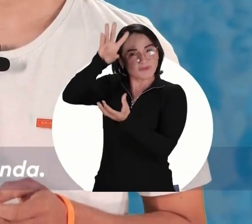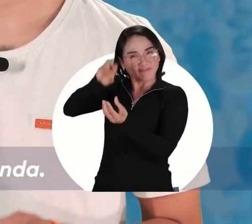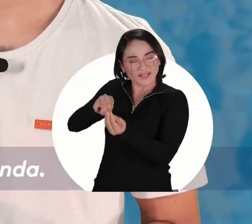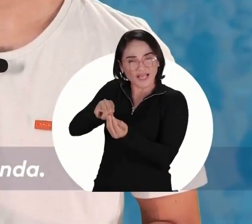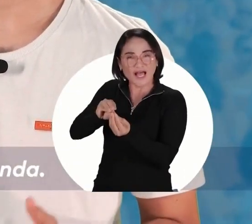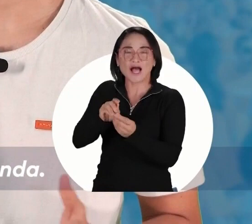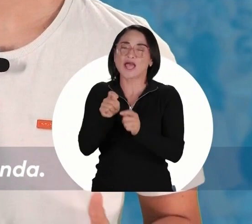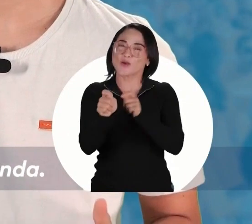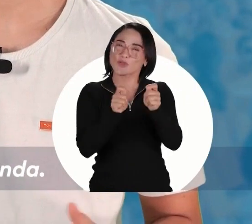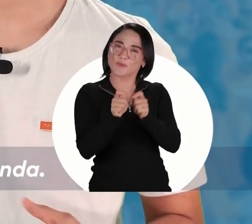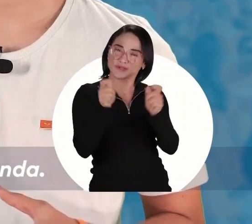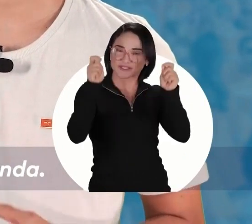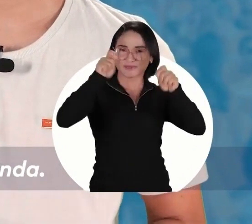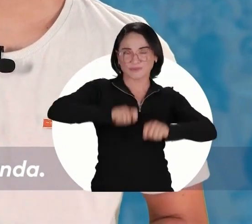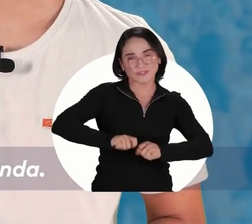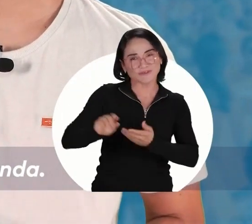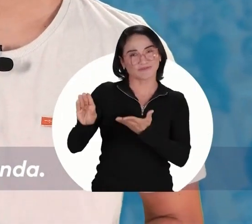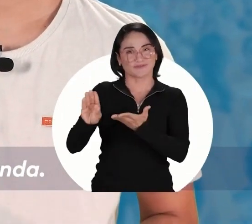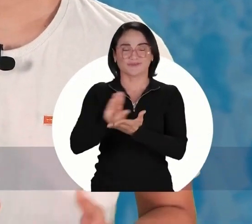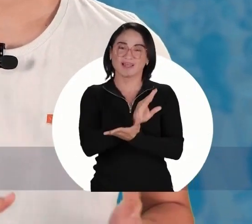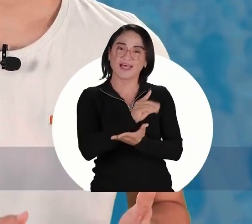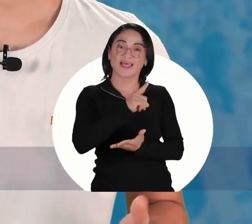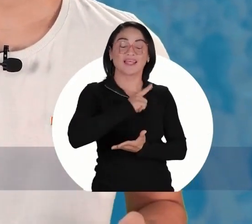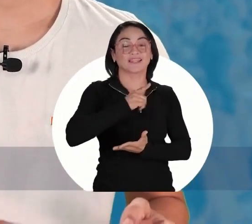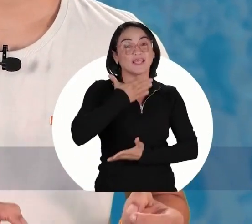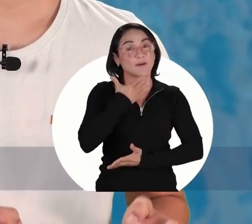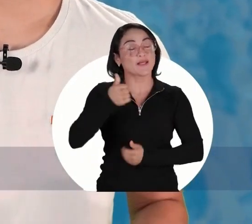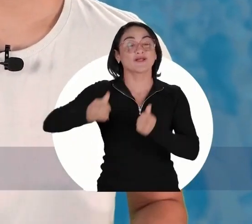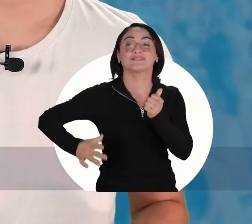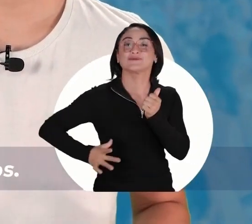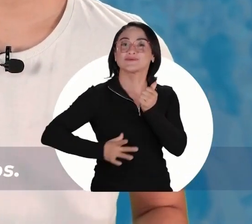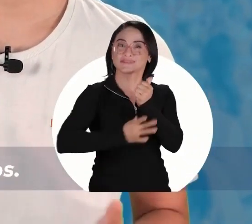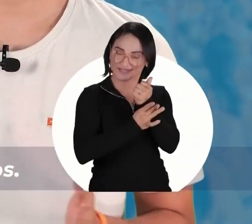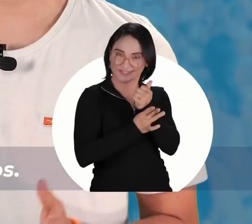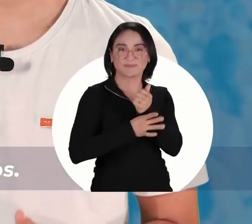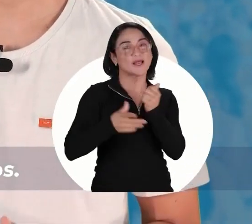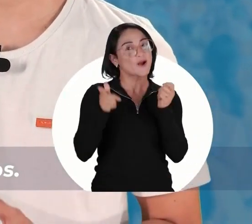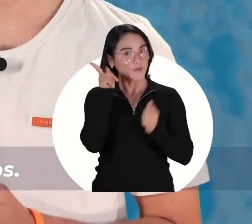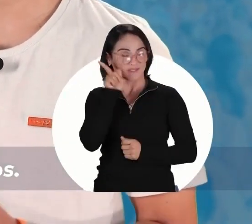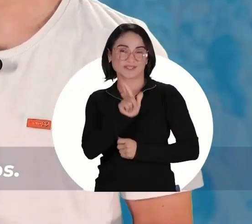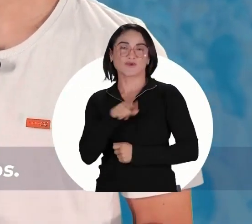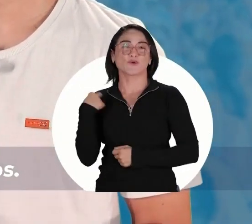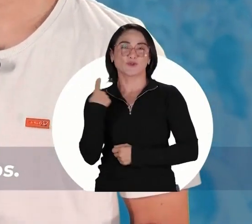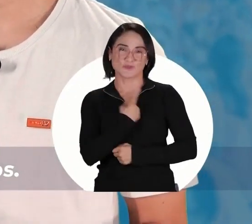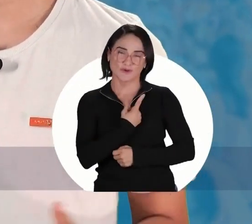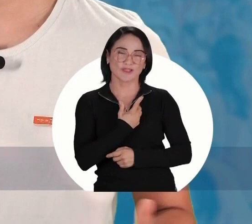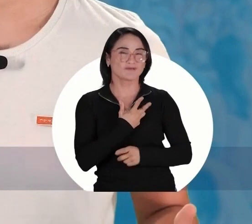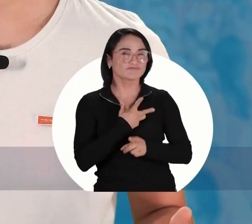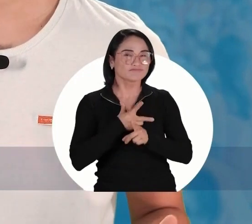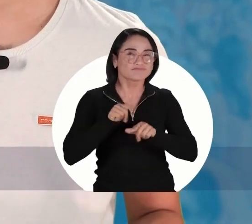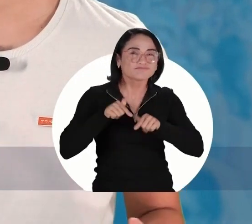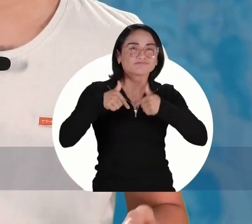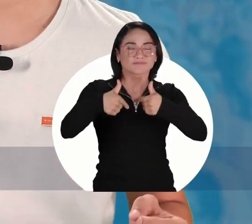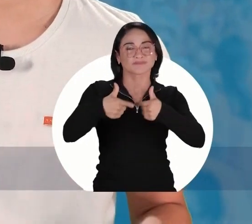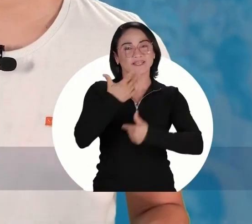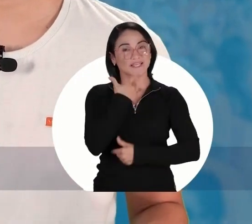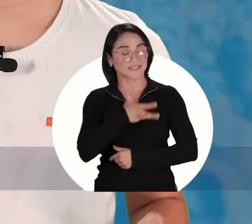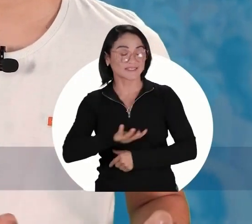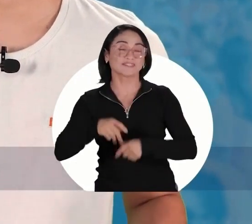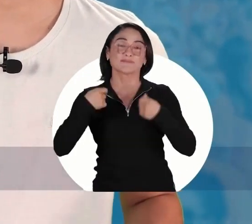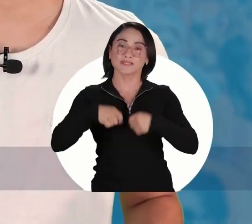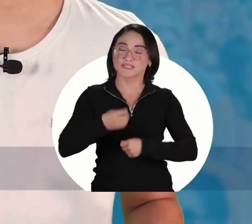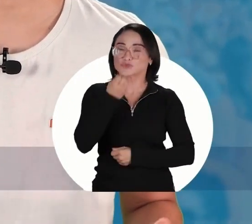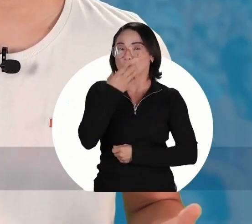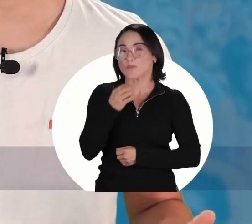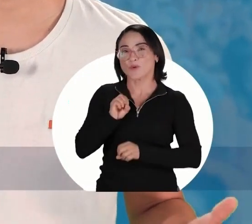Precisamos simplificar a economia para gerar renda. Ter uma melhor segurança para desfrutar o que conquistamos. E as crianças precisam